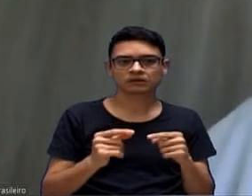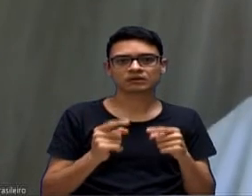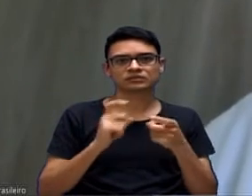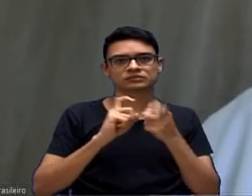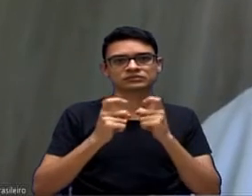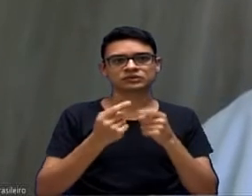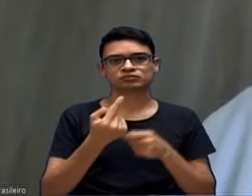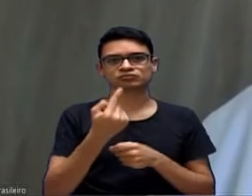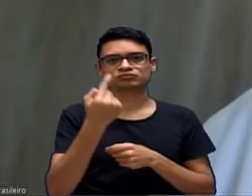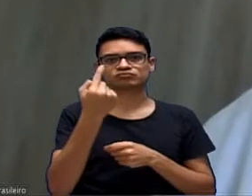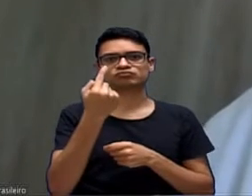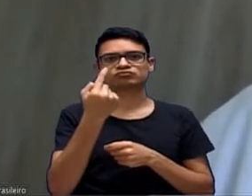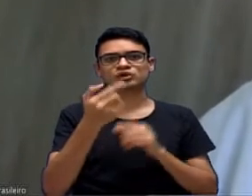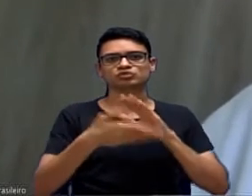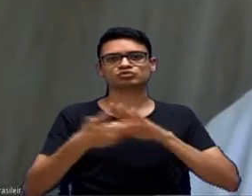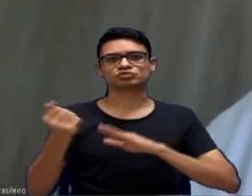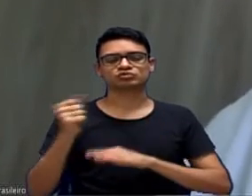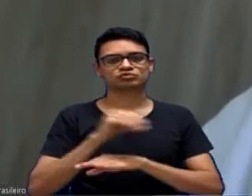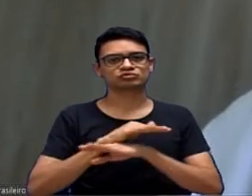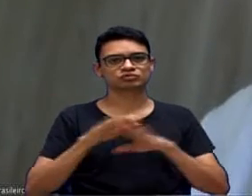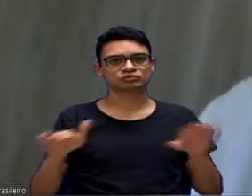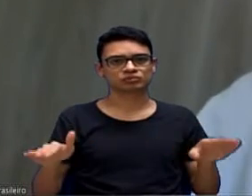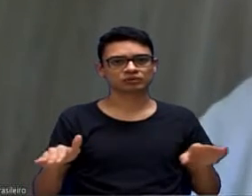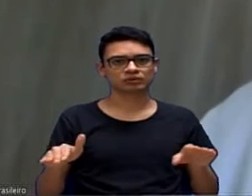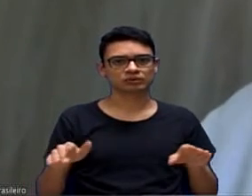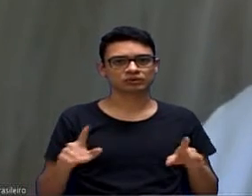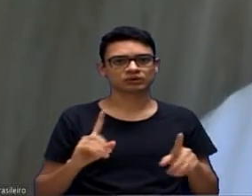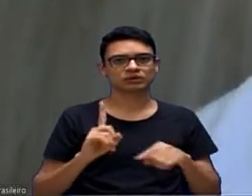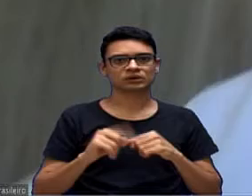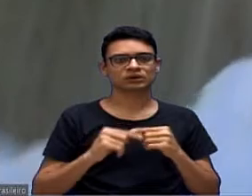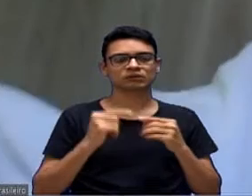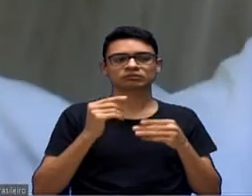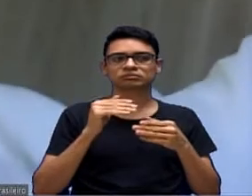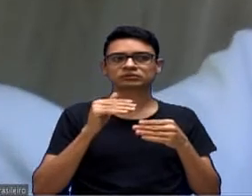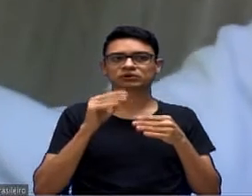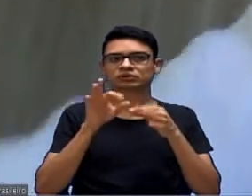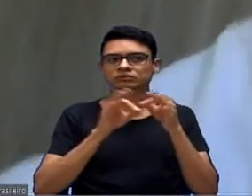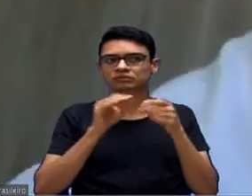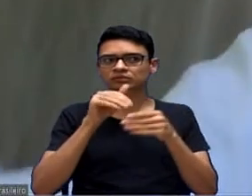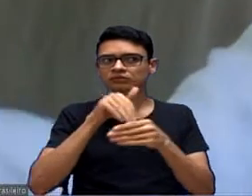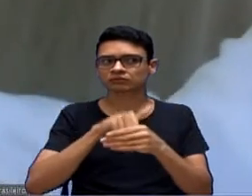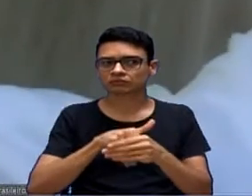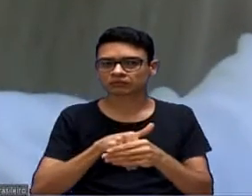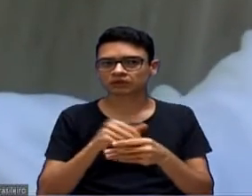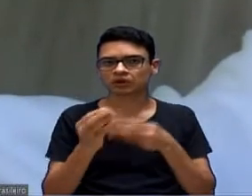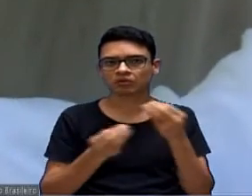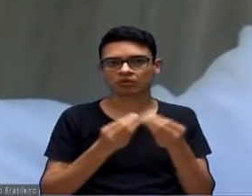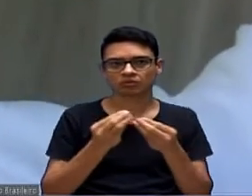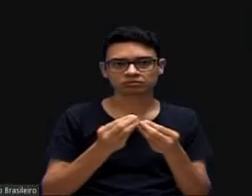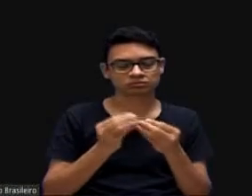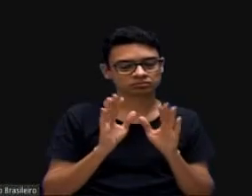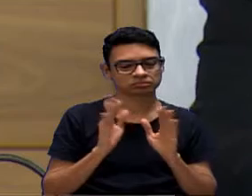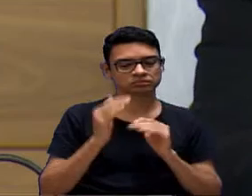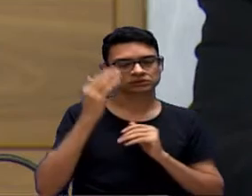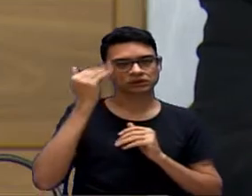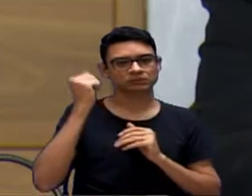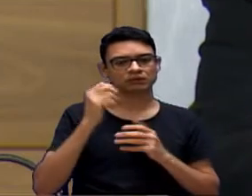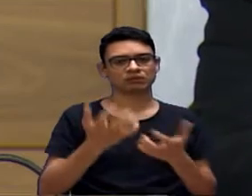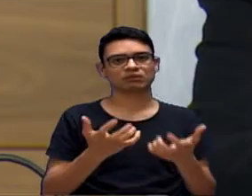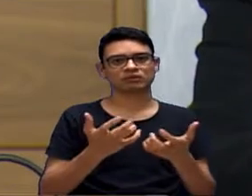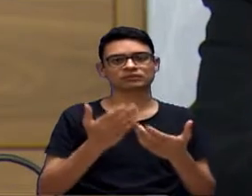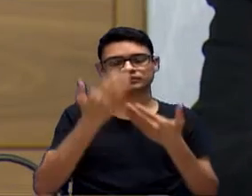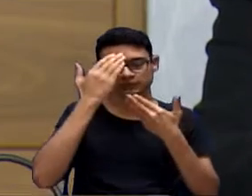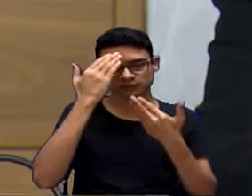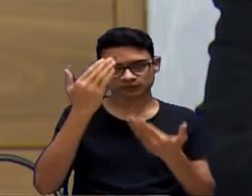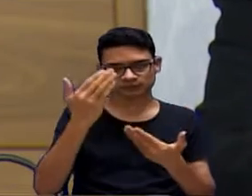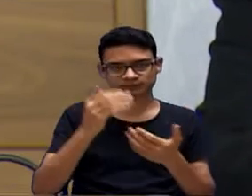gostaria de saber o posicionamento para eu poder saber como votar. Agradeço pela atenção. Obrigado, Sra. Obrigado. Então, eu vou colocar